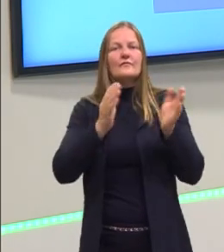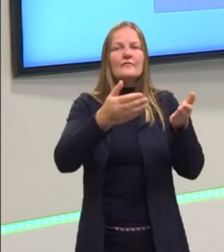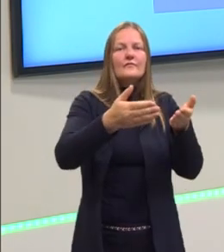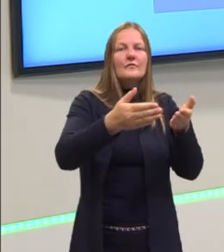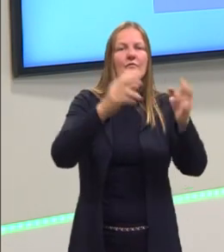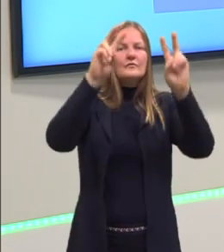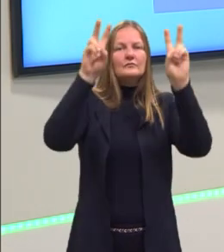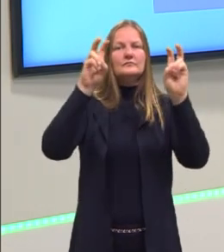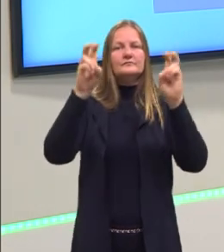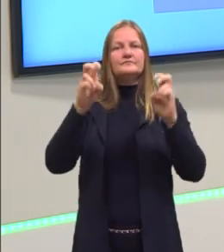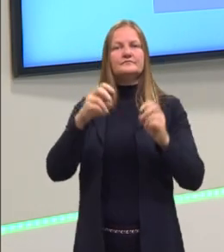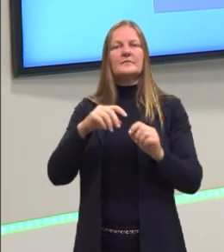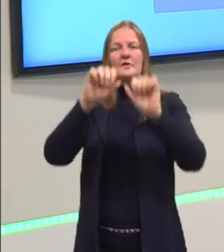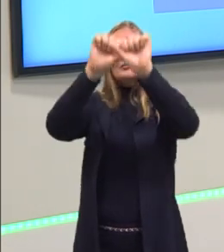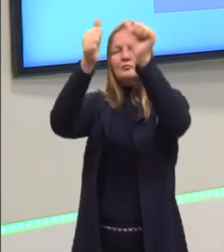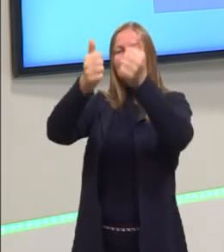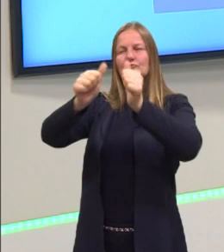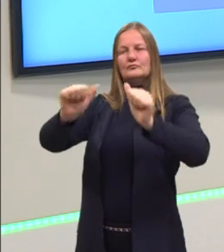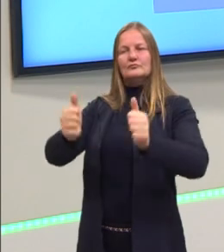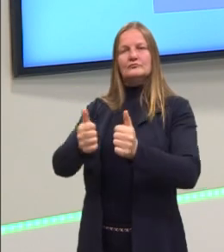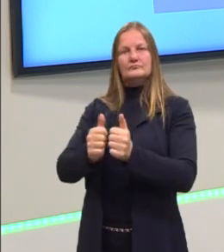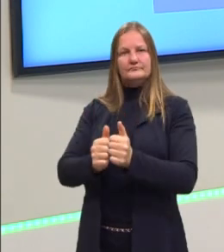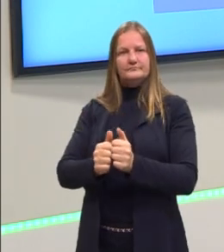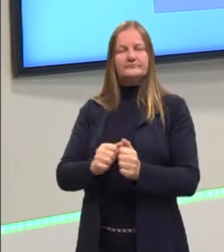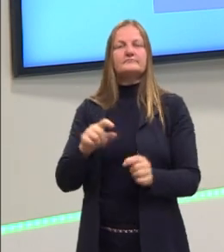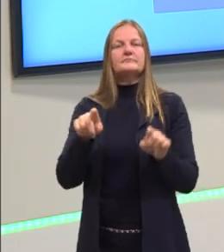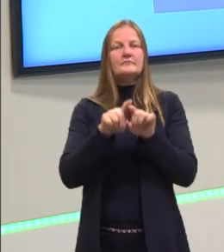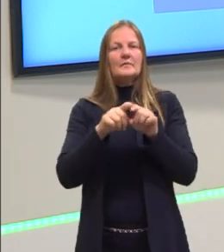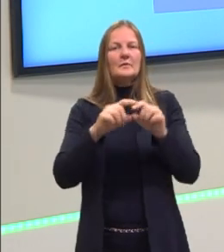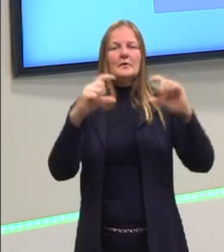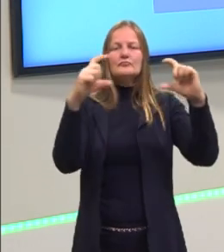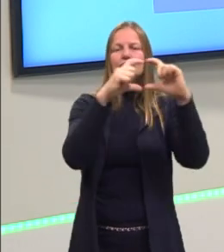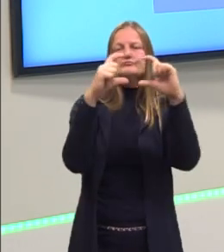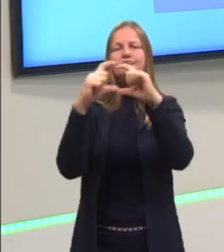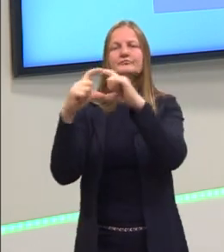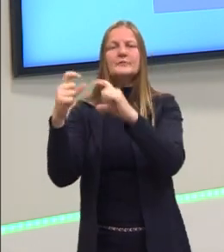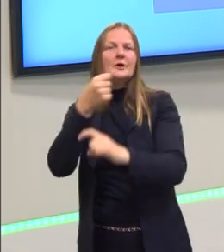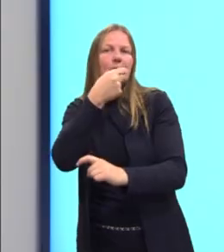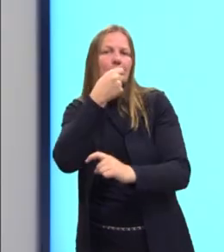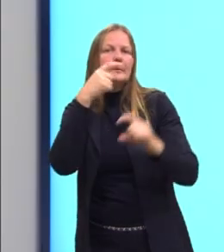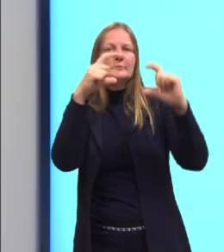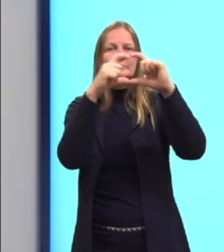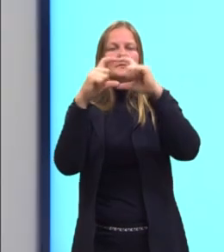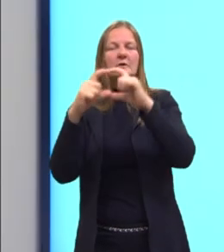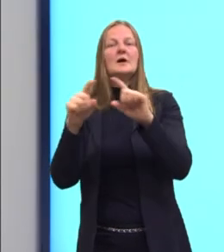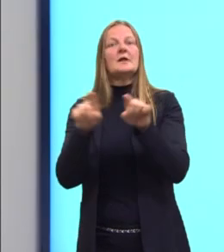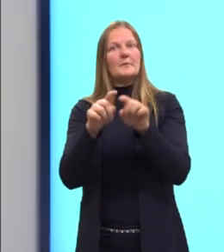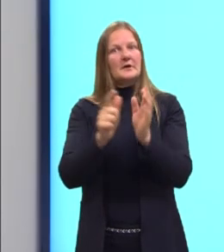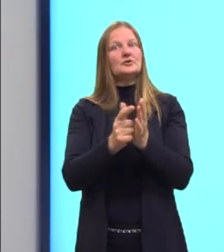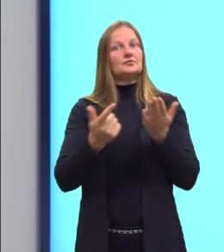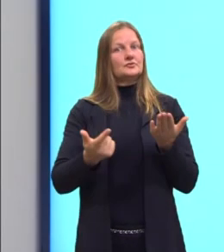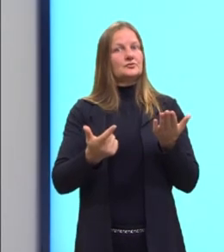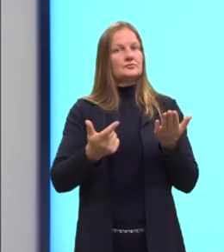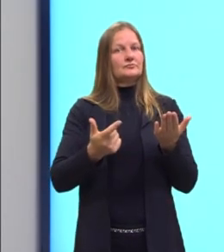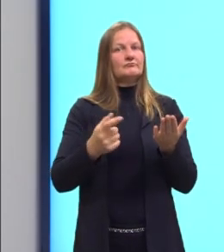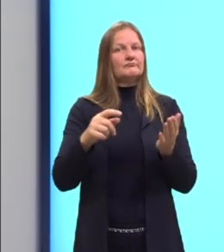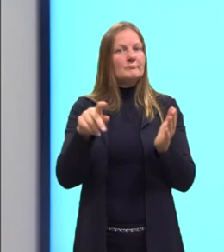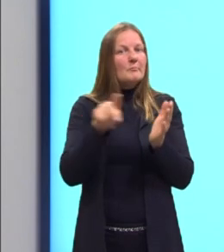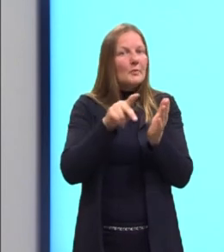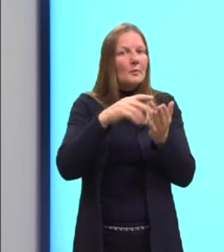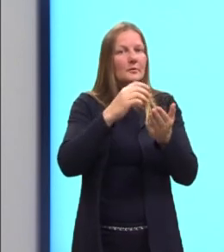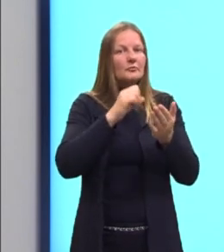imagens, para tirinhas, ou então para reportagens de jornal. E isso